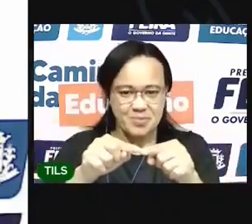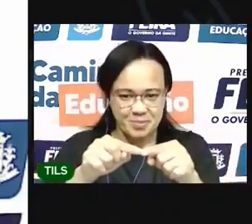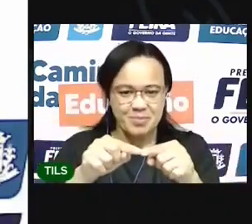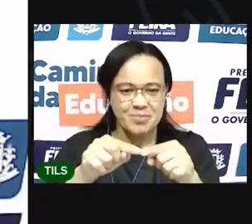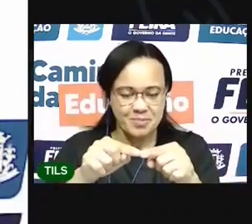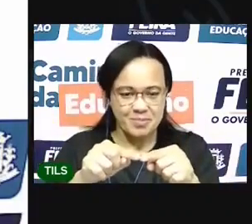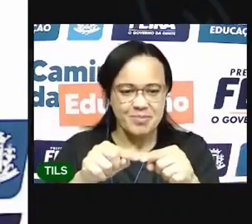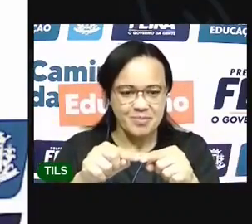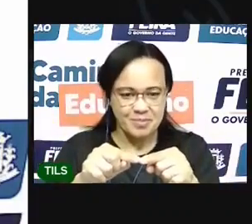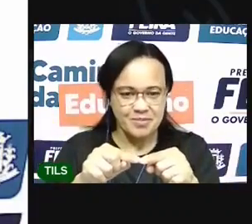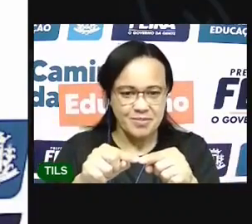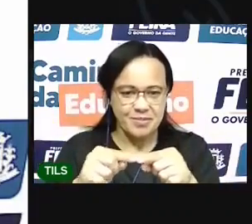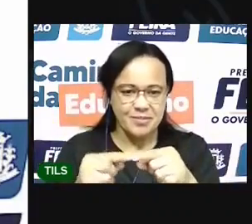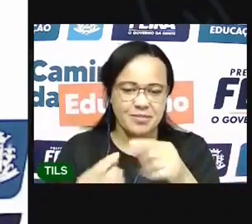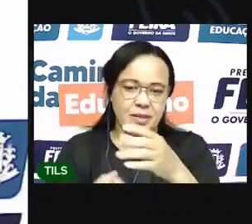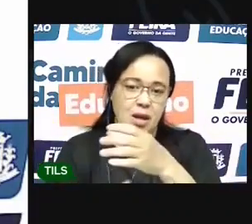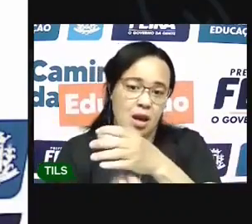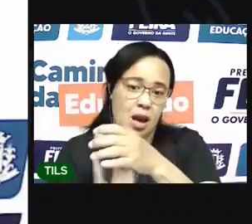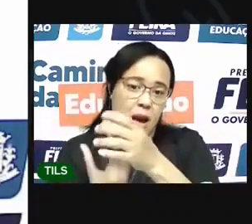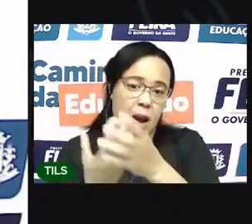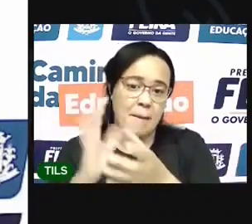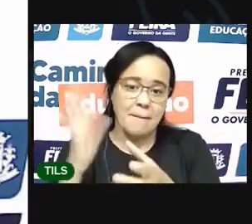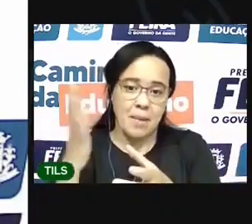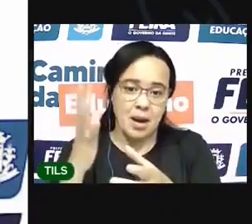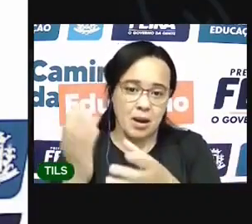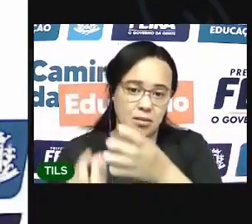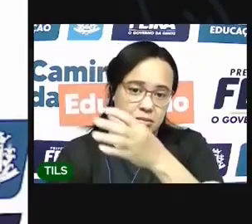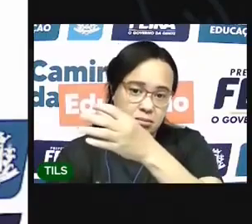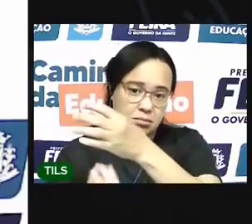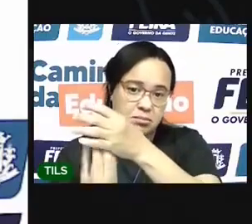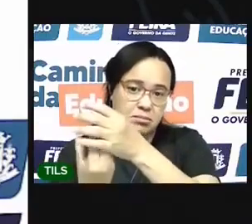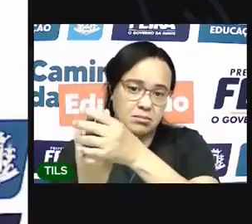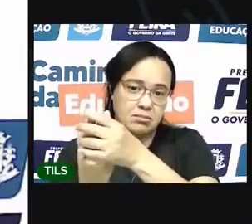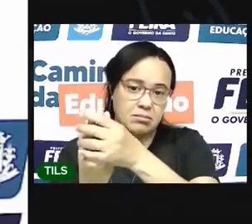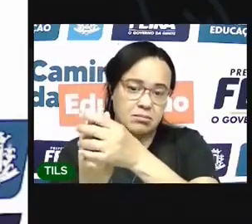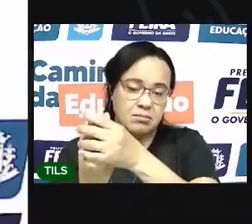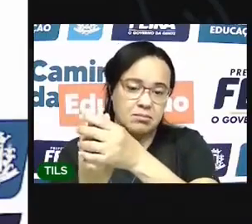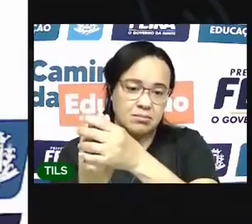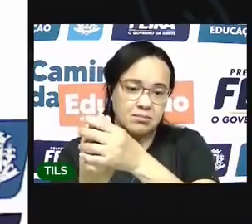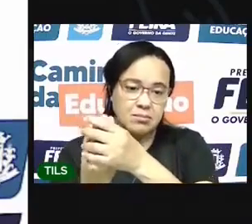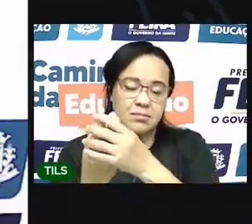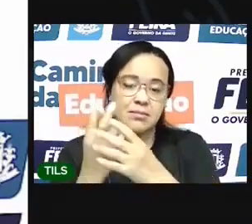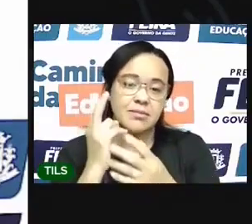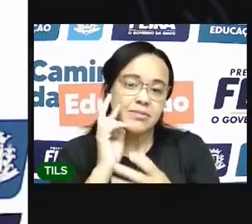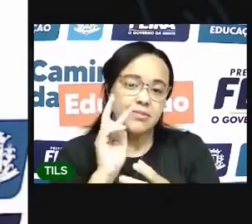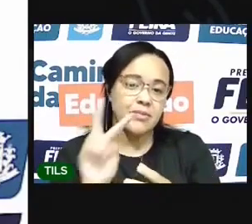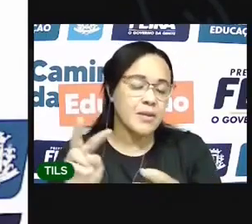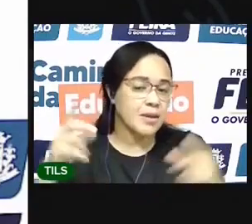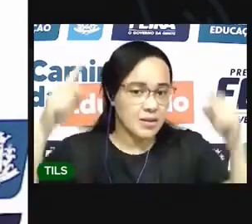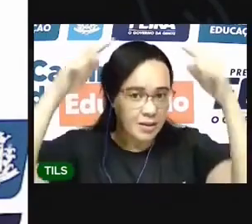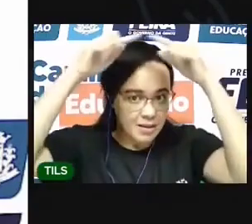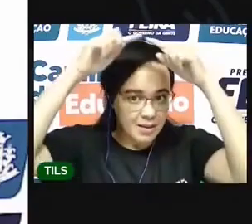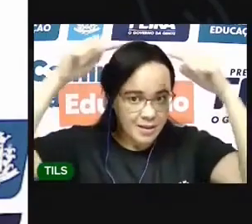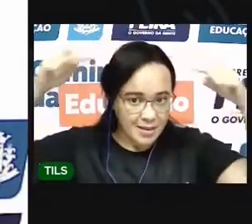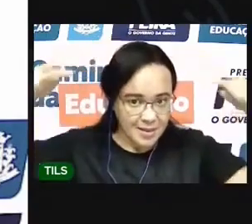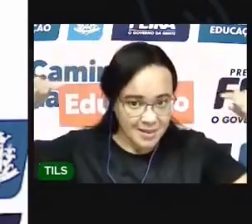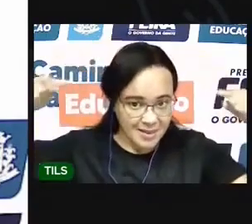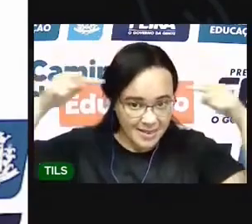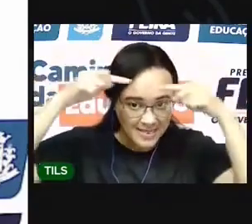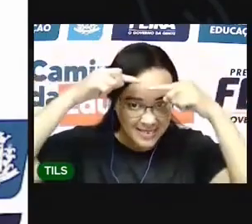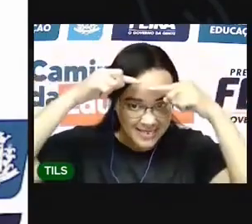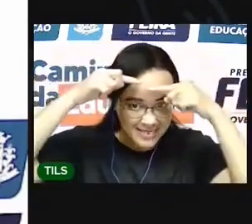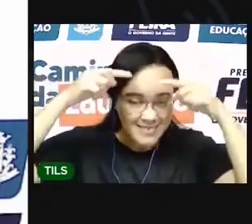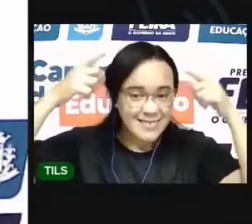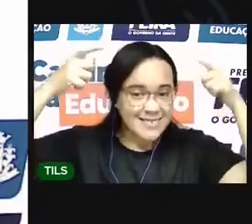Se você coloca a mão aqui Nessa parte Vai ver que já temos um chapéu de marinheiro,